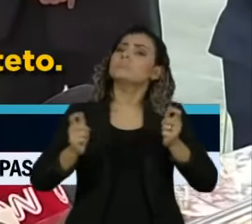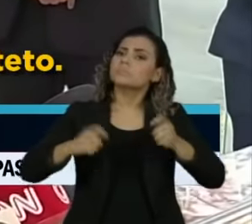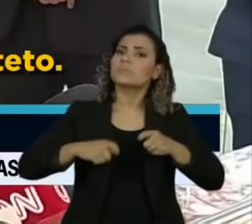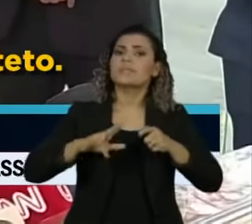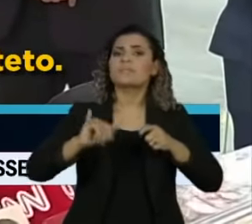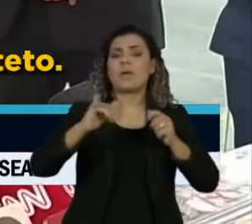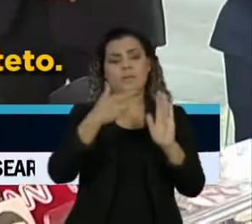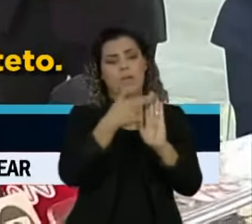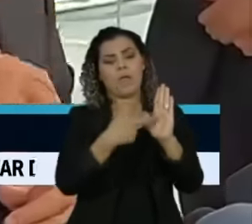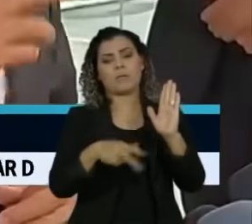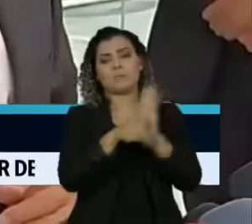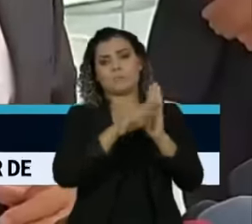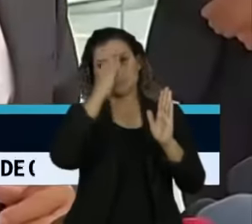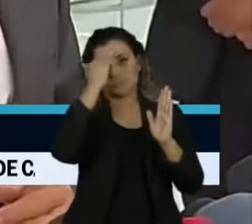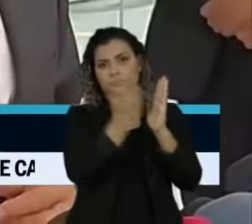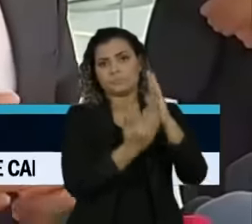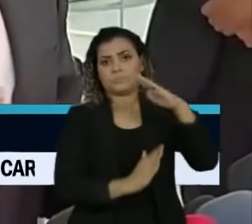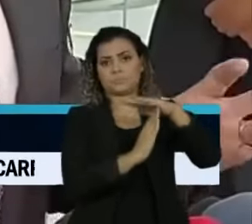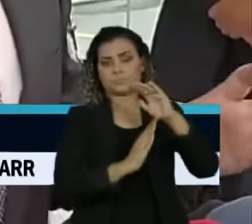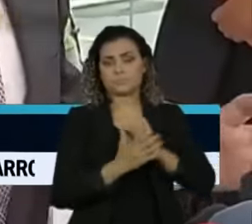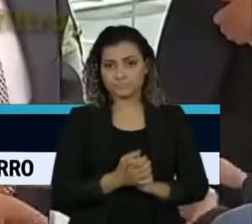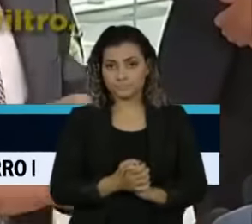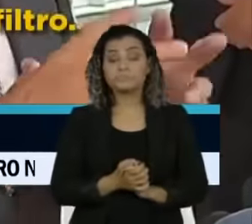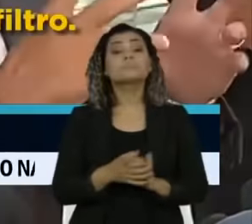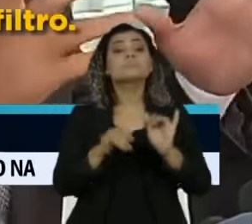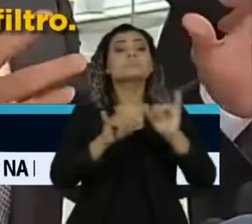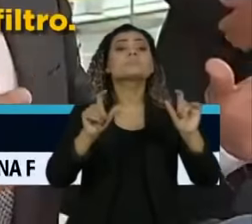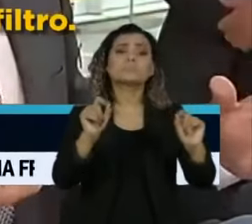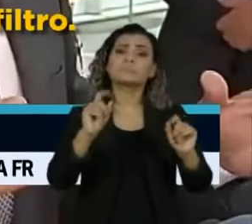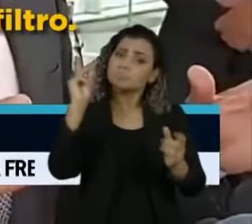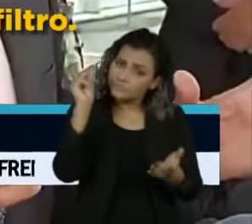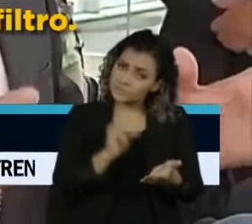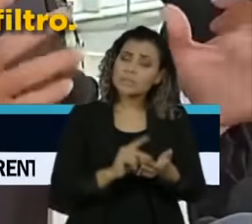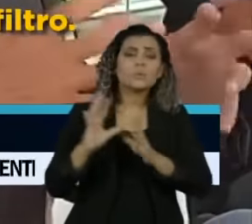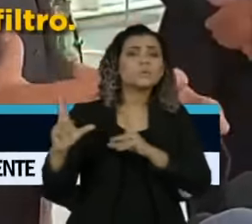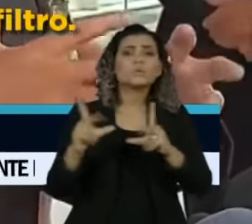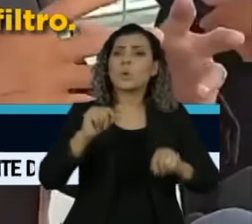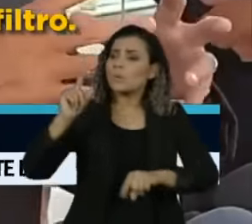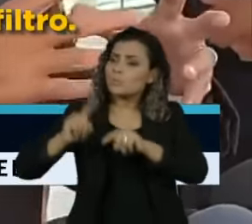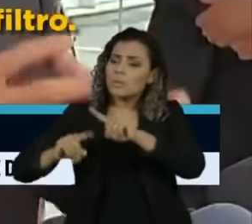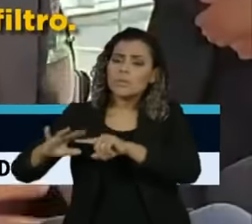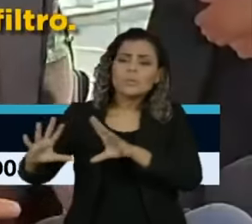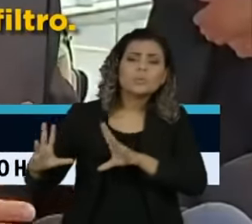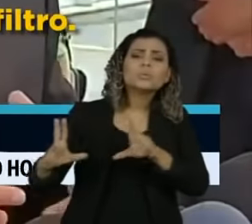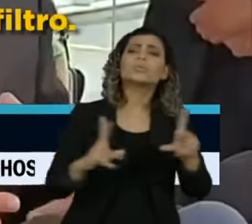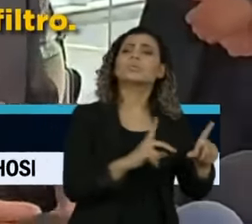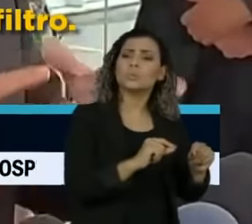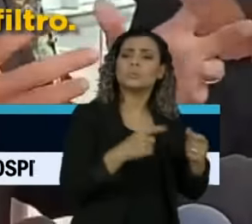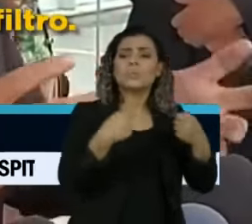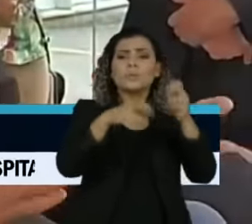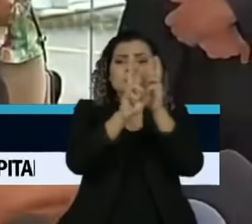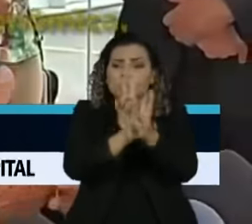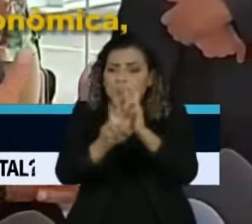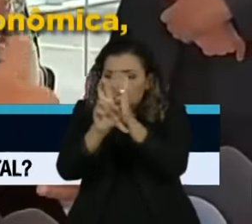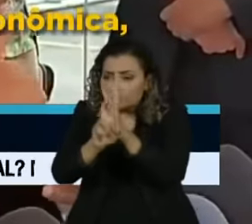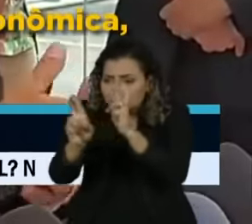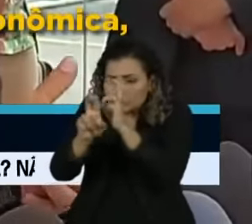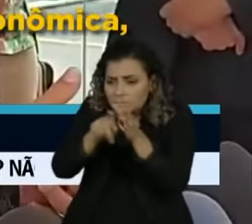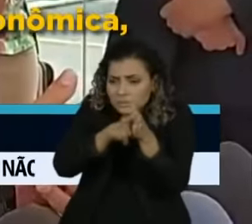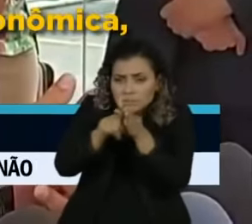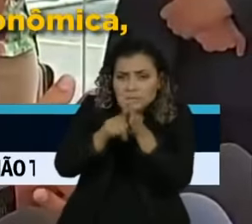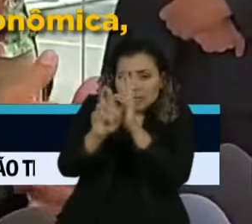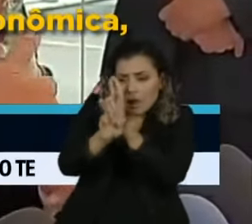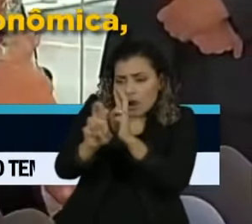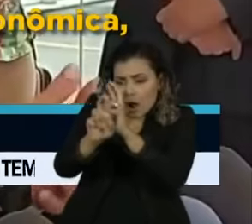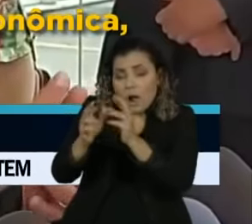será dentro do teto. E fez questão de destacar. Toda demanda tem que passar por um filtro, ela tem que passar pelo